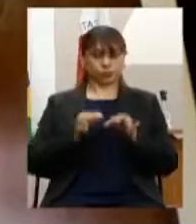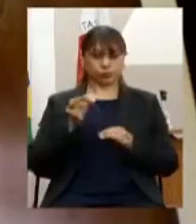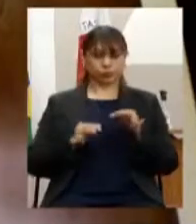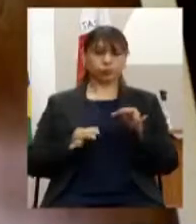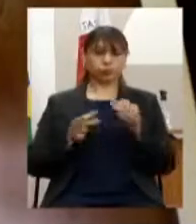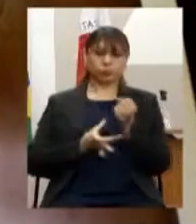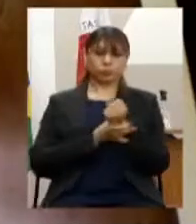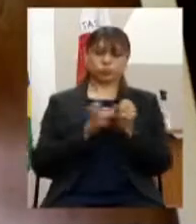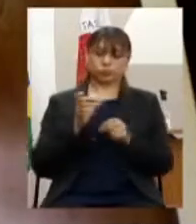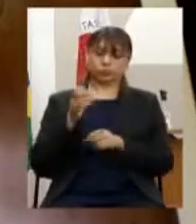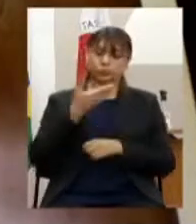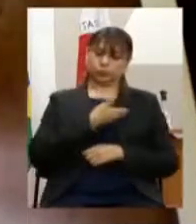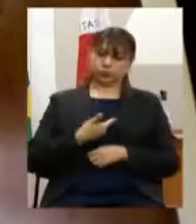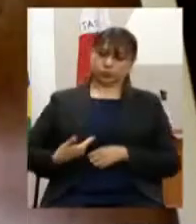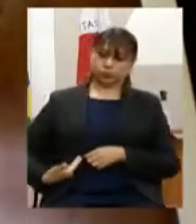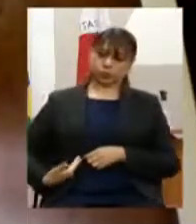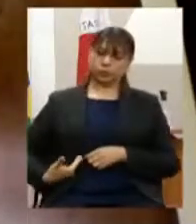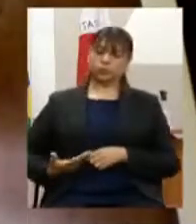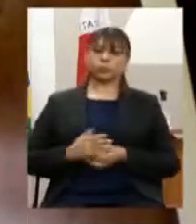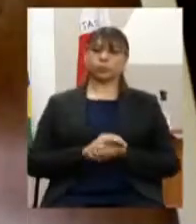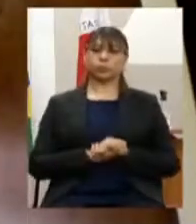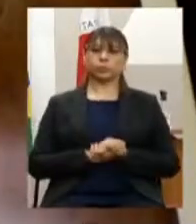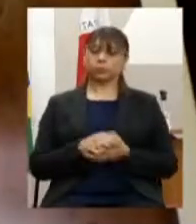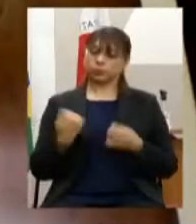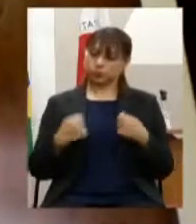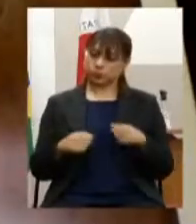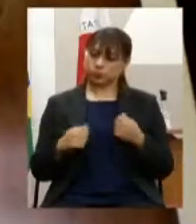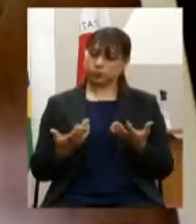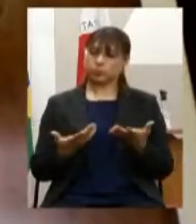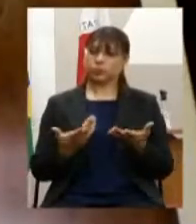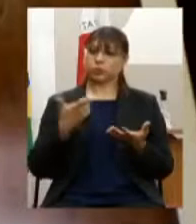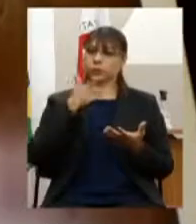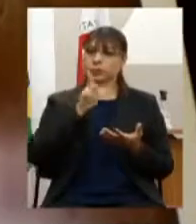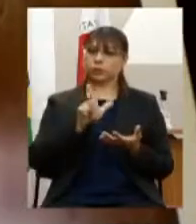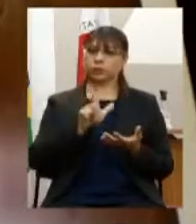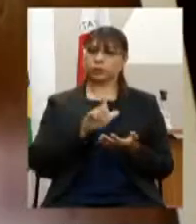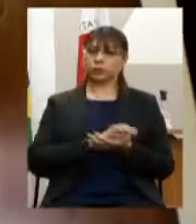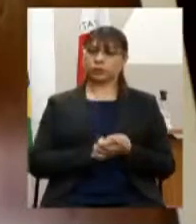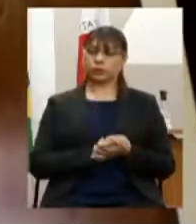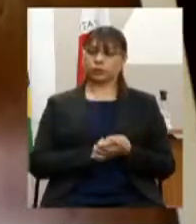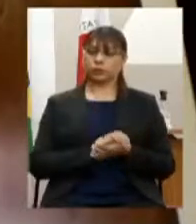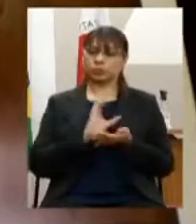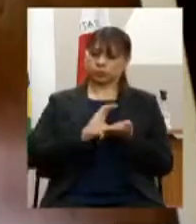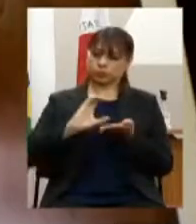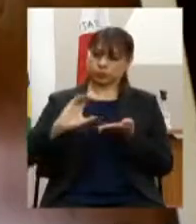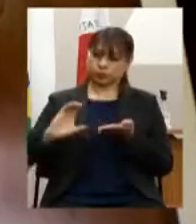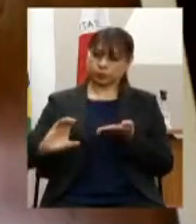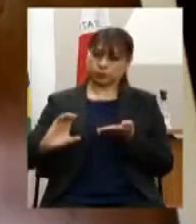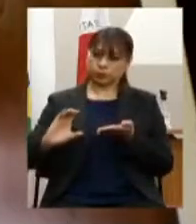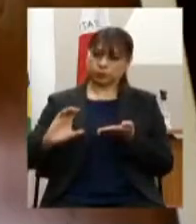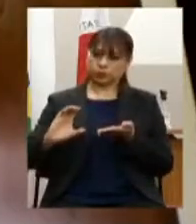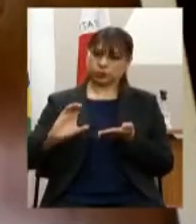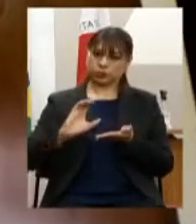a adoção de providências para destinar recursos ao Conselho